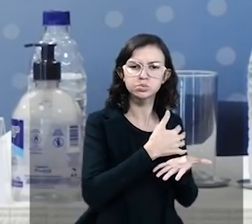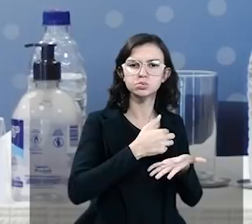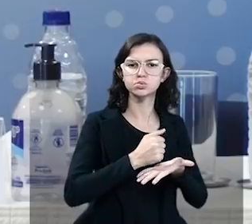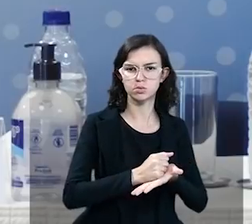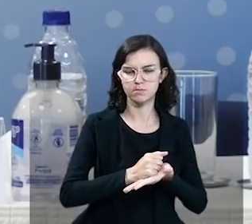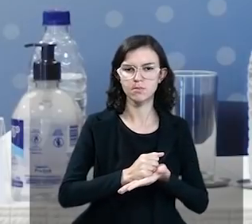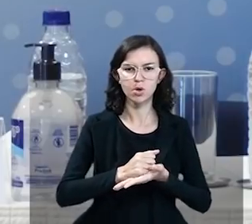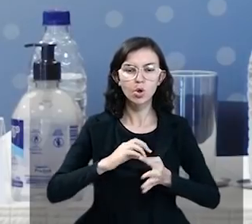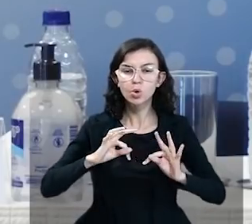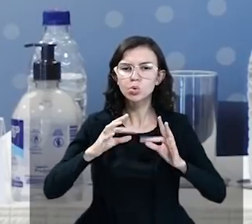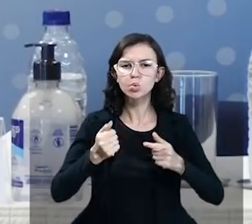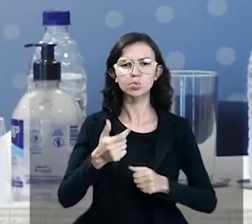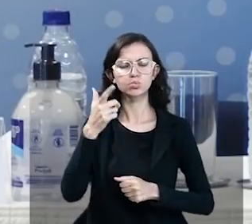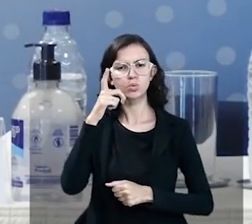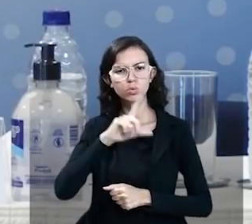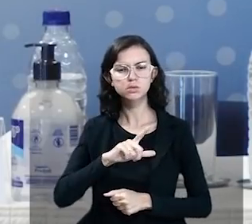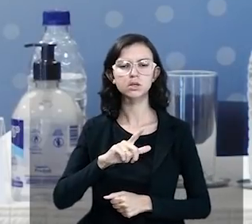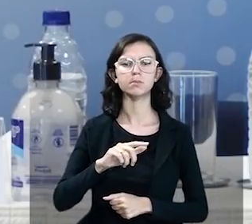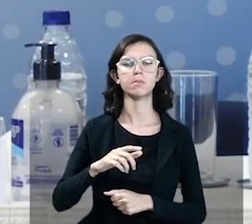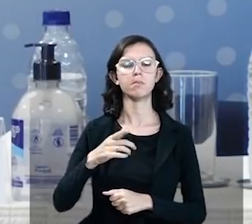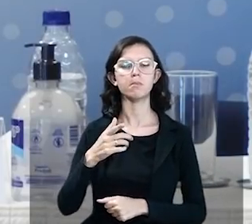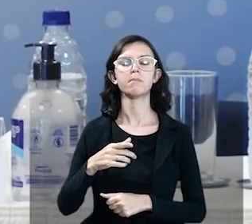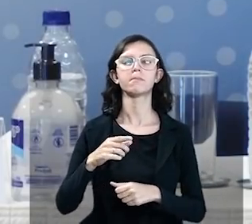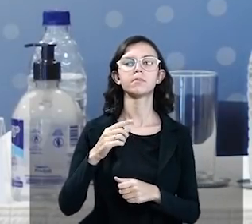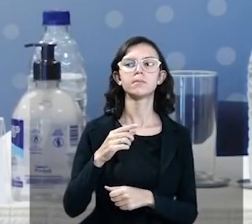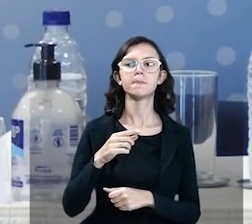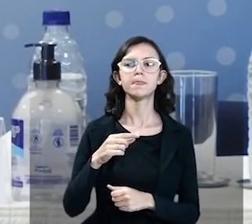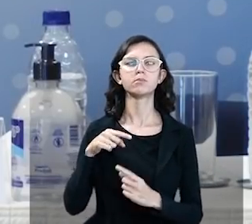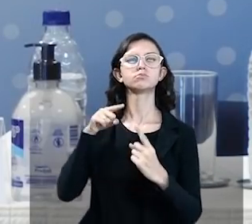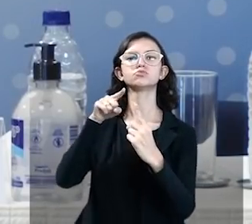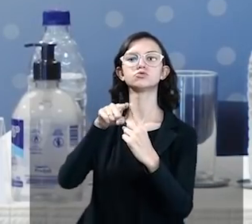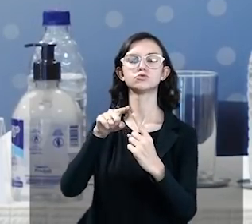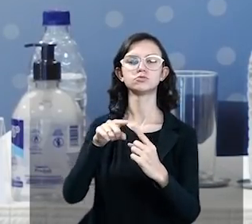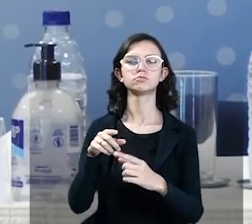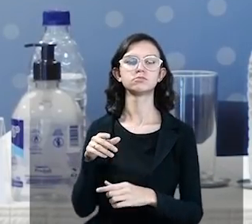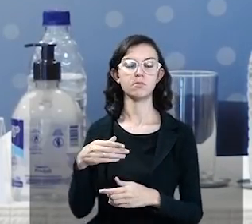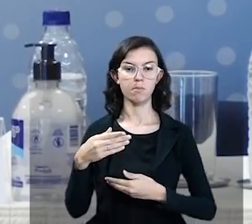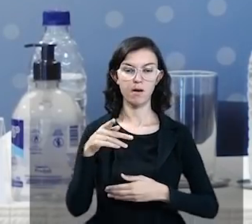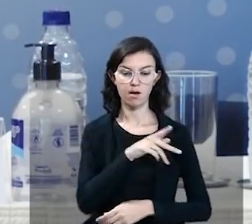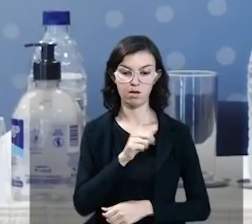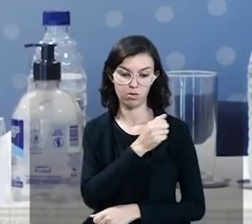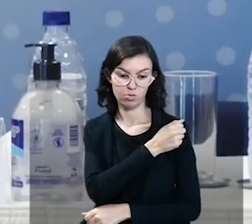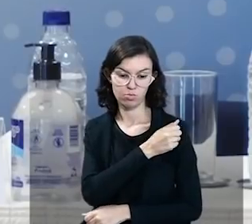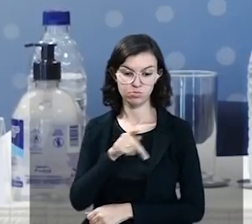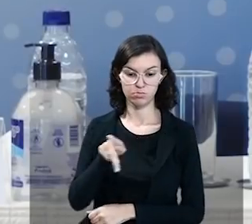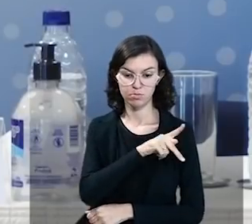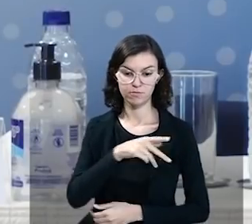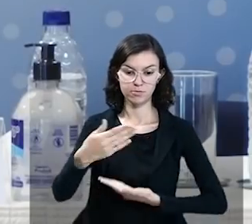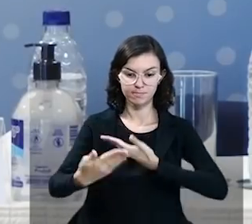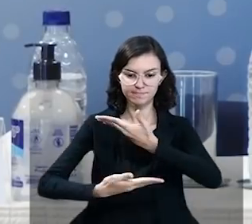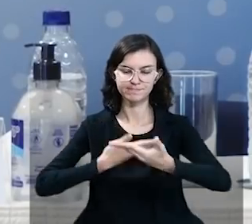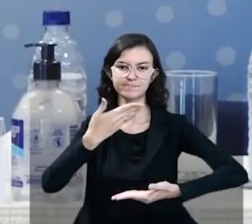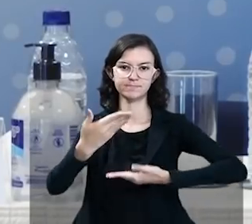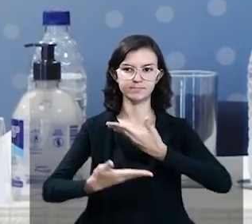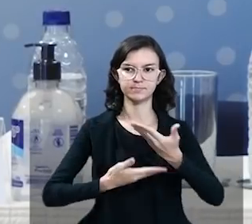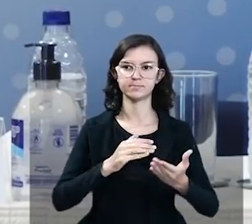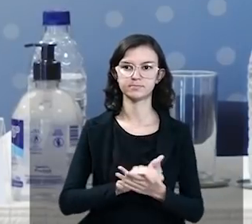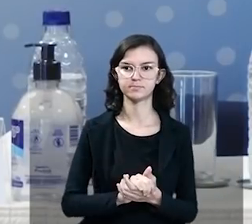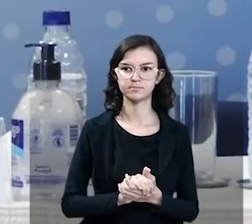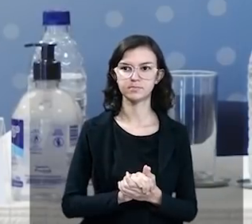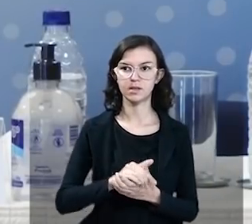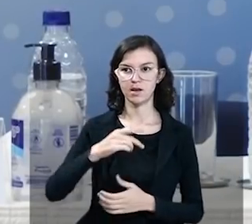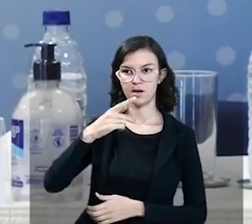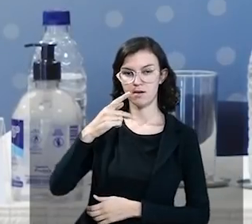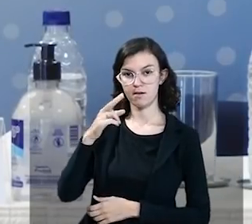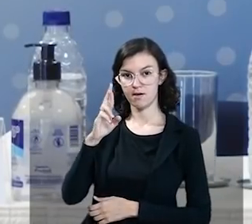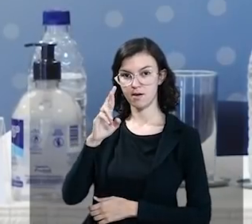aplicações e enriquecendo a vida e o convívio entre alunos e professores. Então, para a